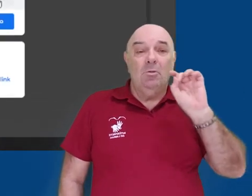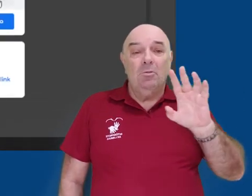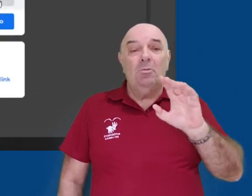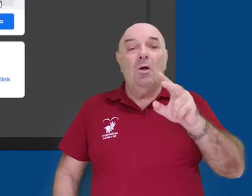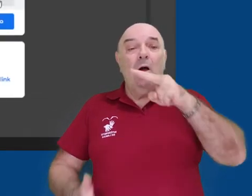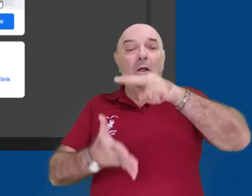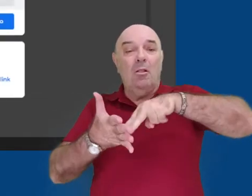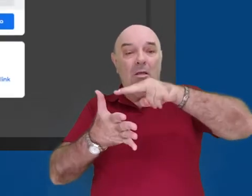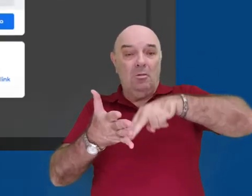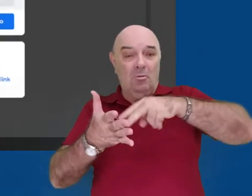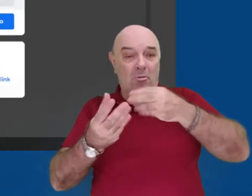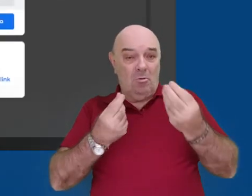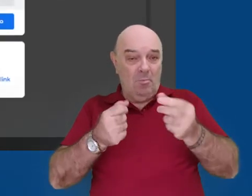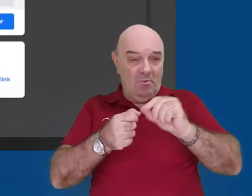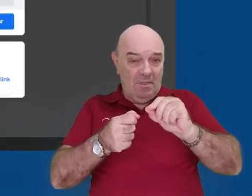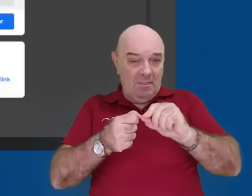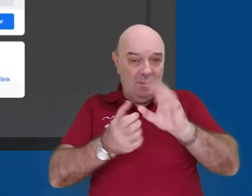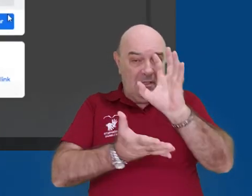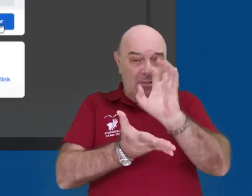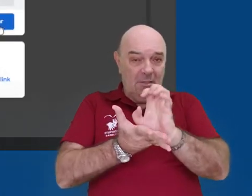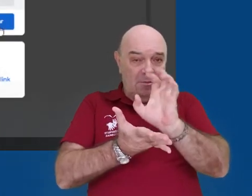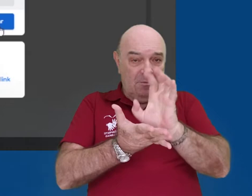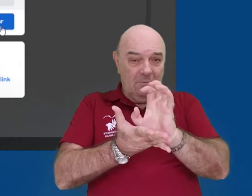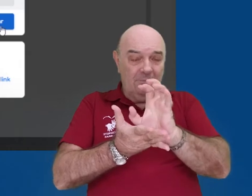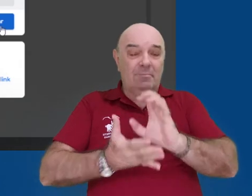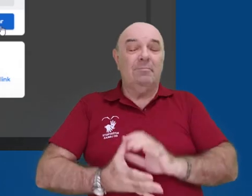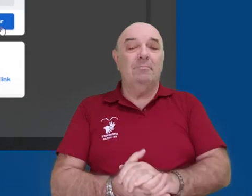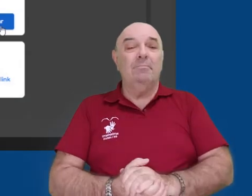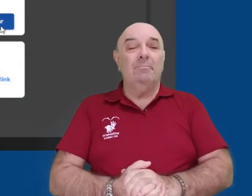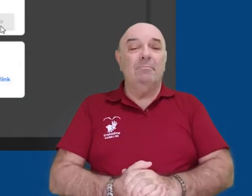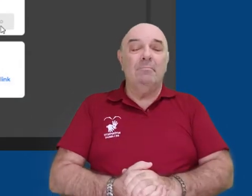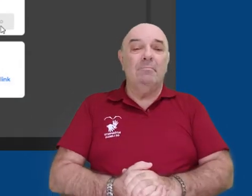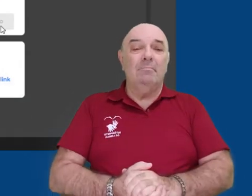vermos pelo Drive dele como ele pode fazer download do arquivo.